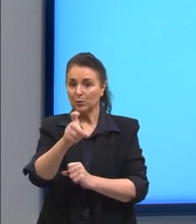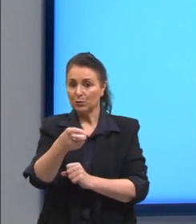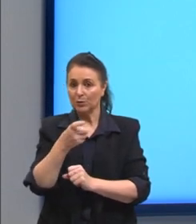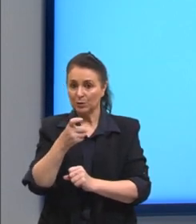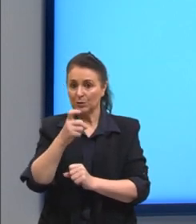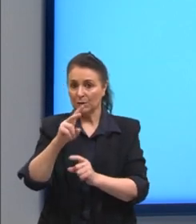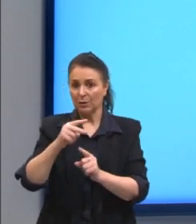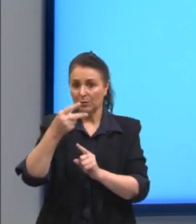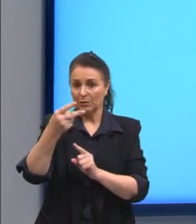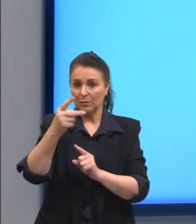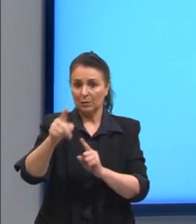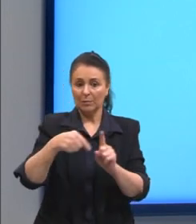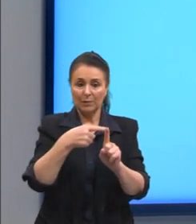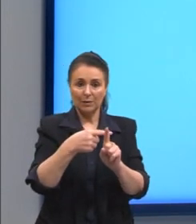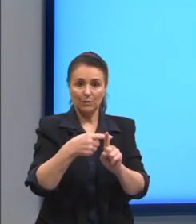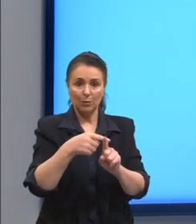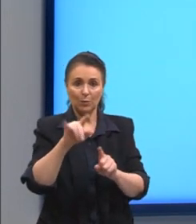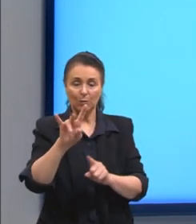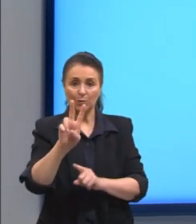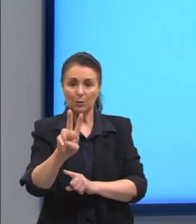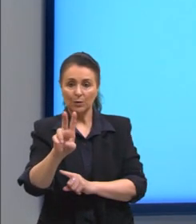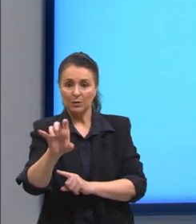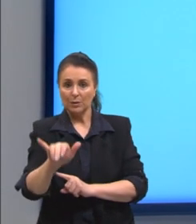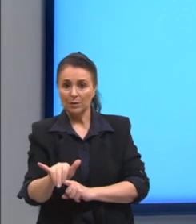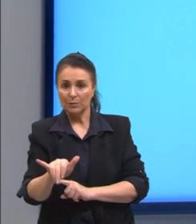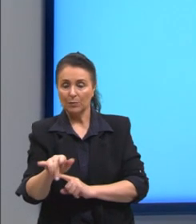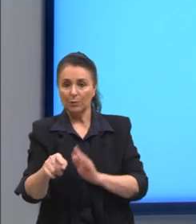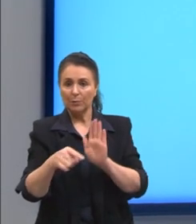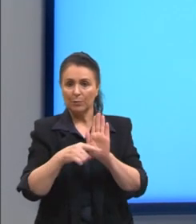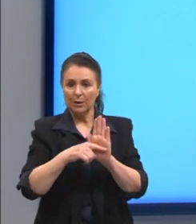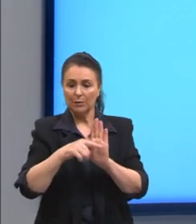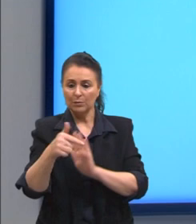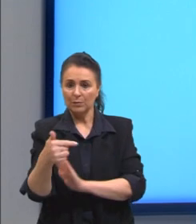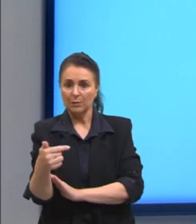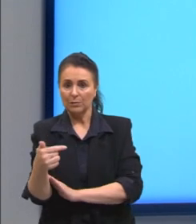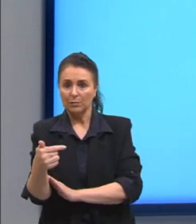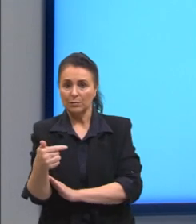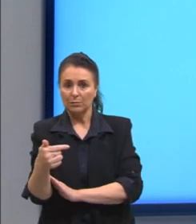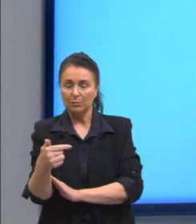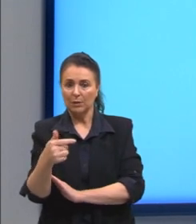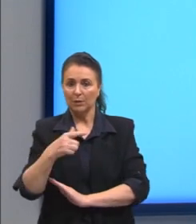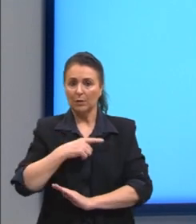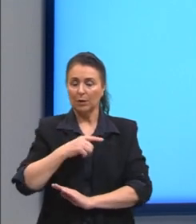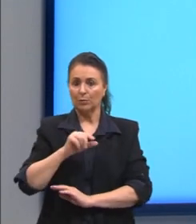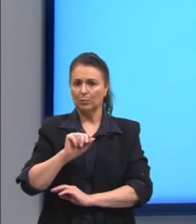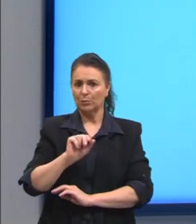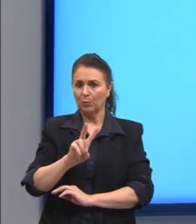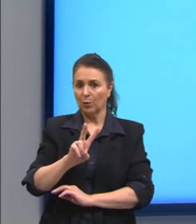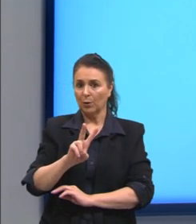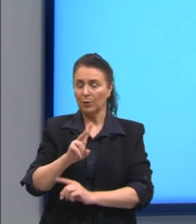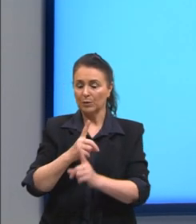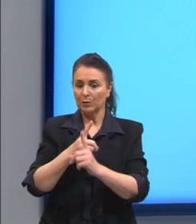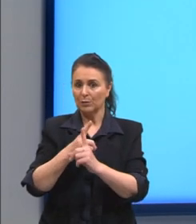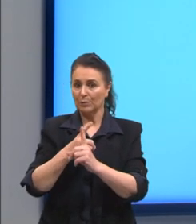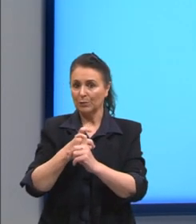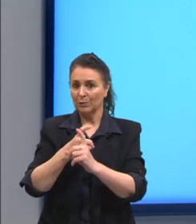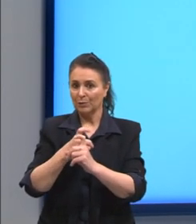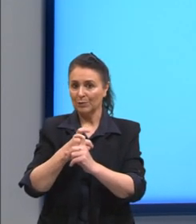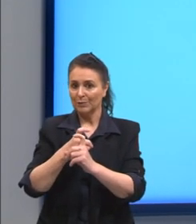mais 2Y menos 7. Nós temos, né, pelo menos dois monômios, então,